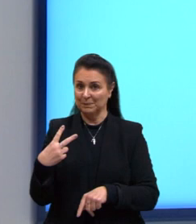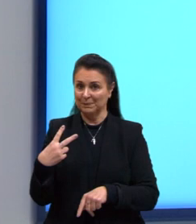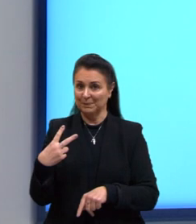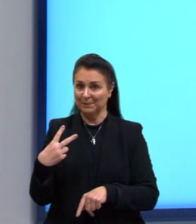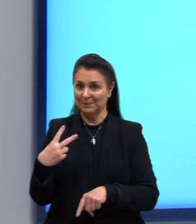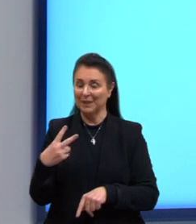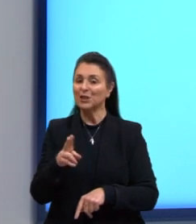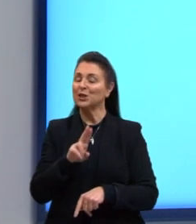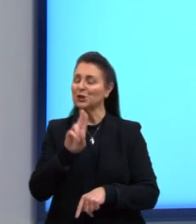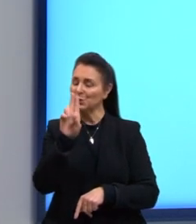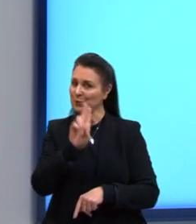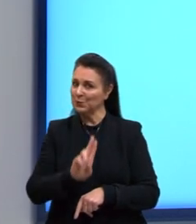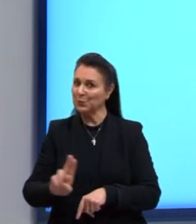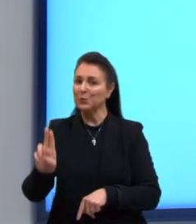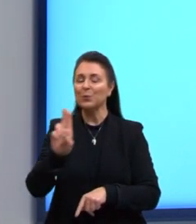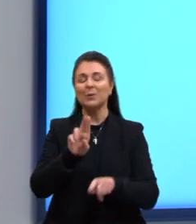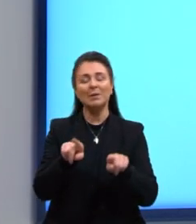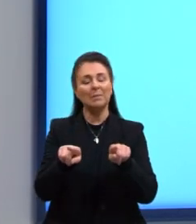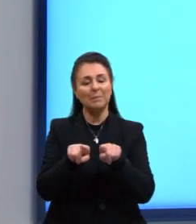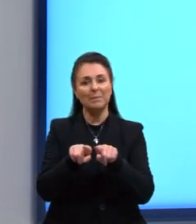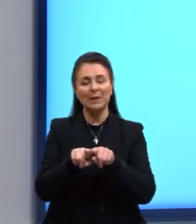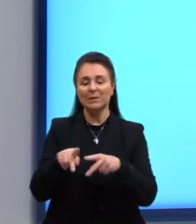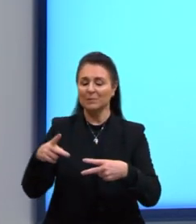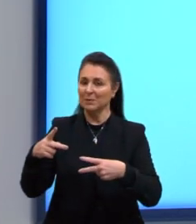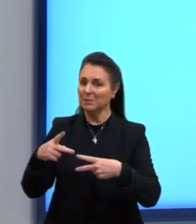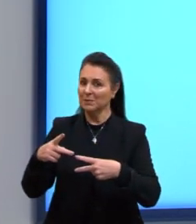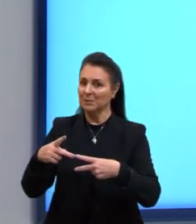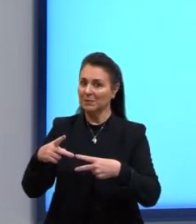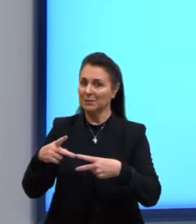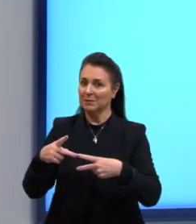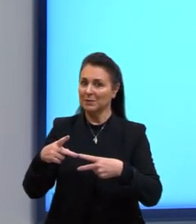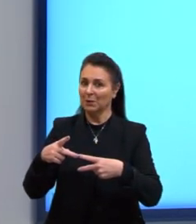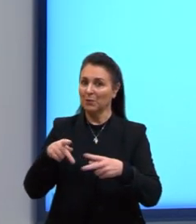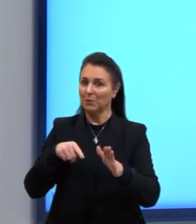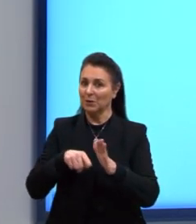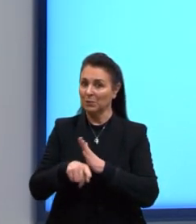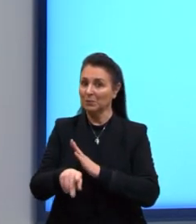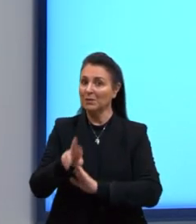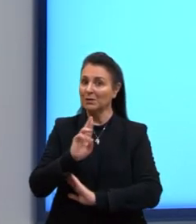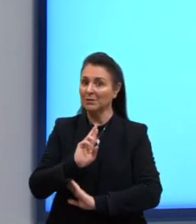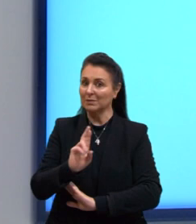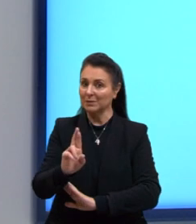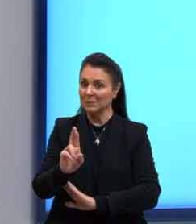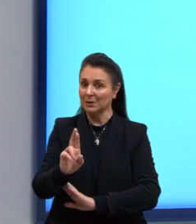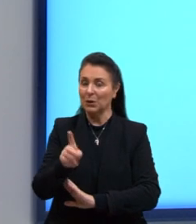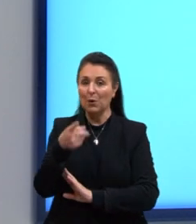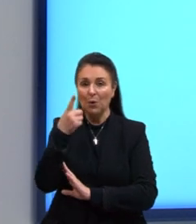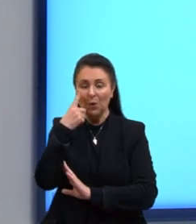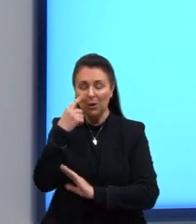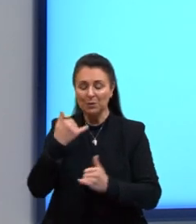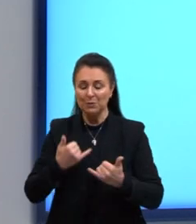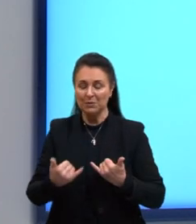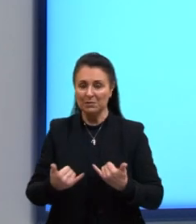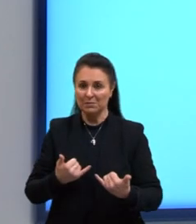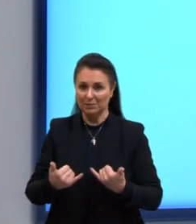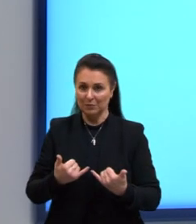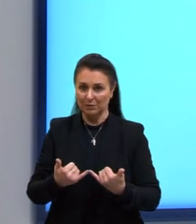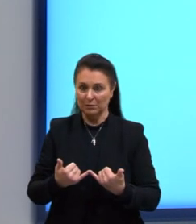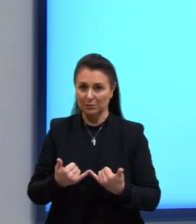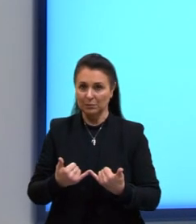A gente usa a mesma preposição para pergunta e para resposta. Olhem ali os exemplos.